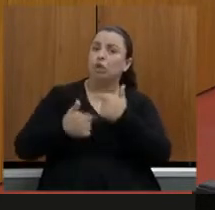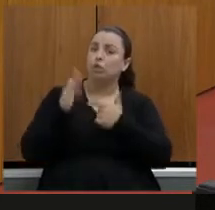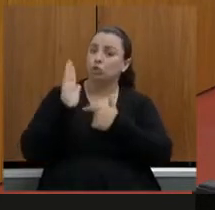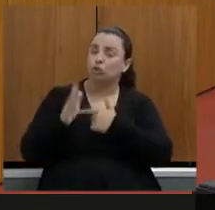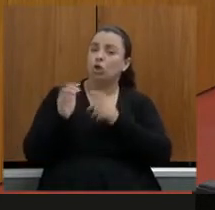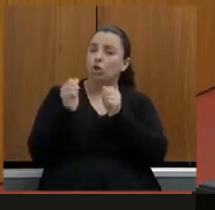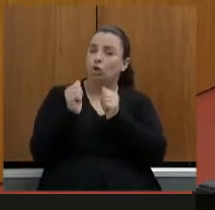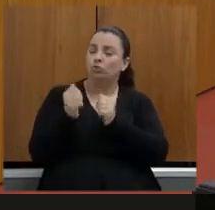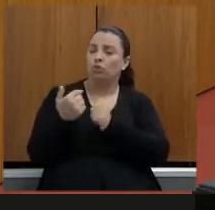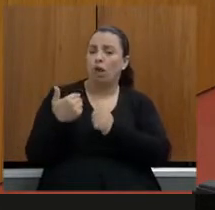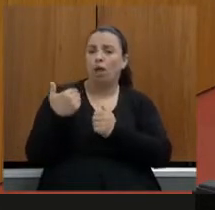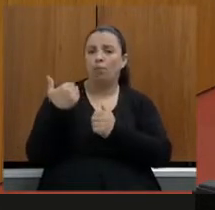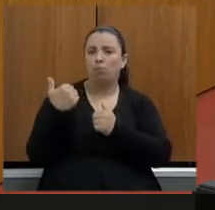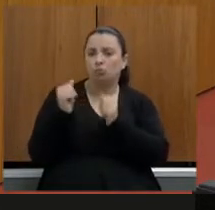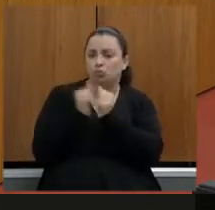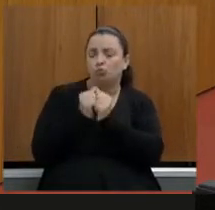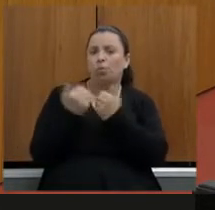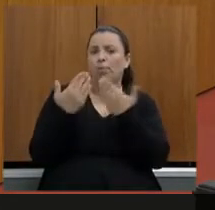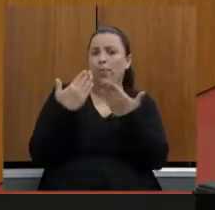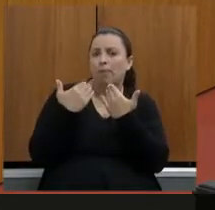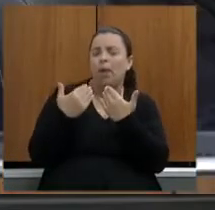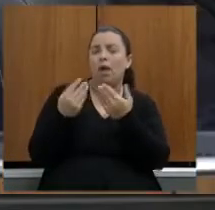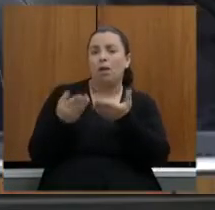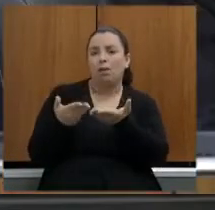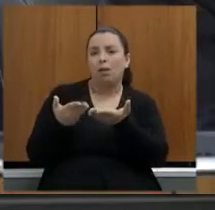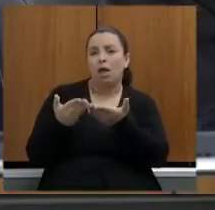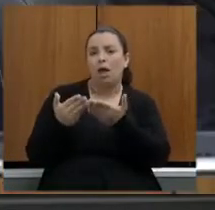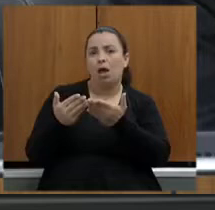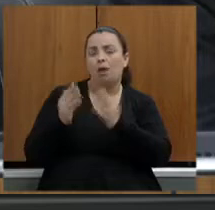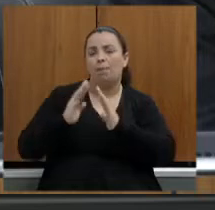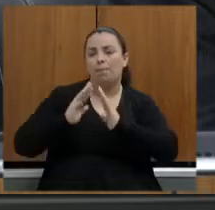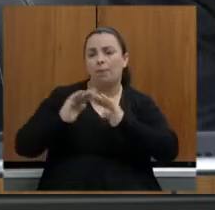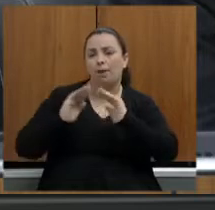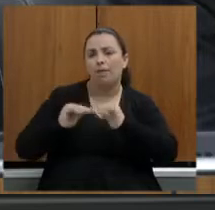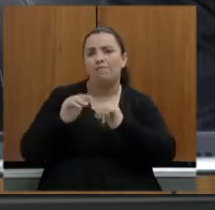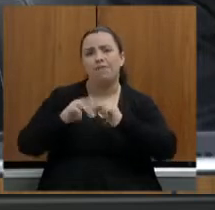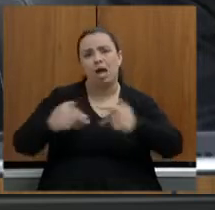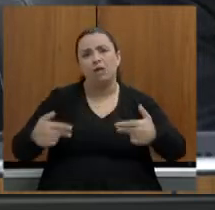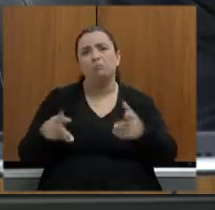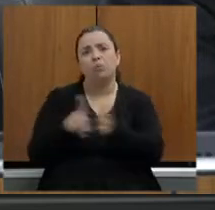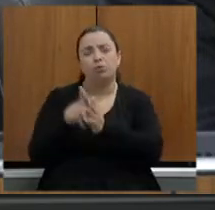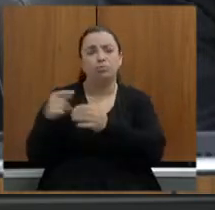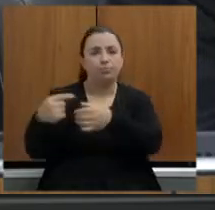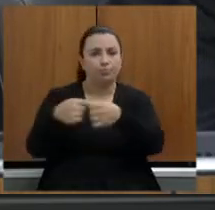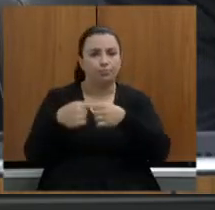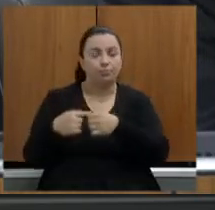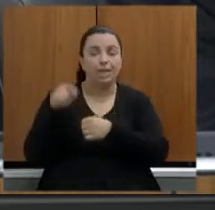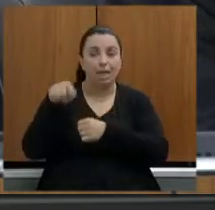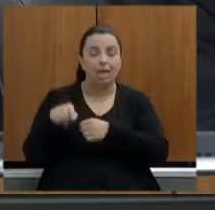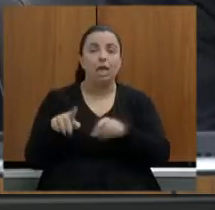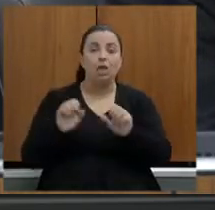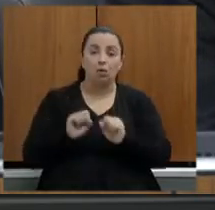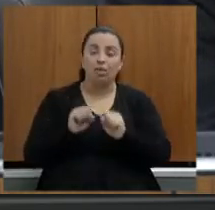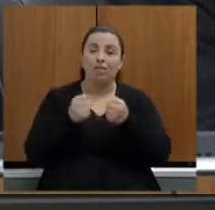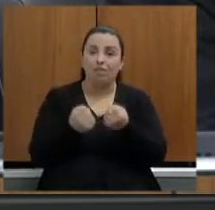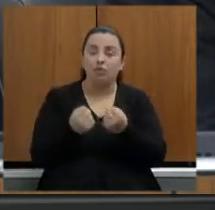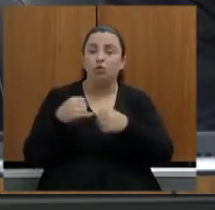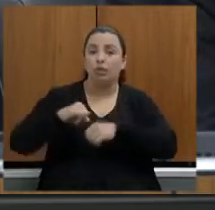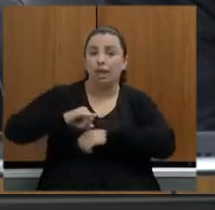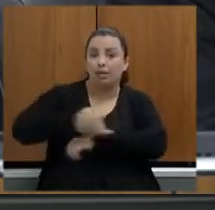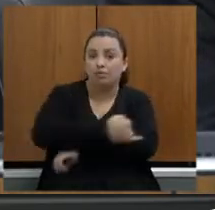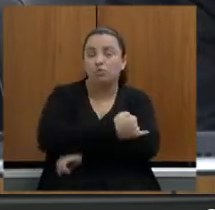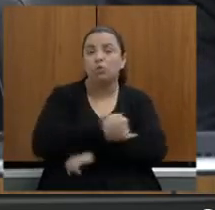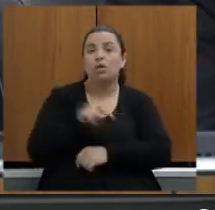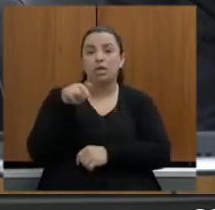conjunto de demandas de muitos dos municípios e tem sido um um defensor da infraestrutura o que nos